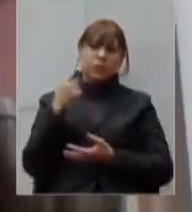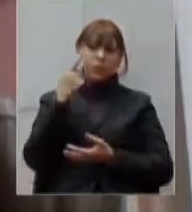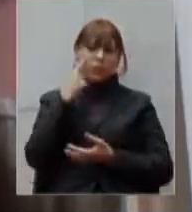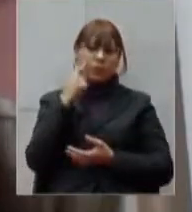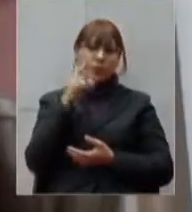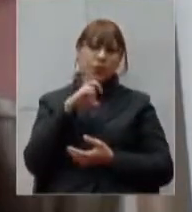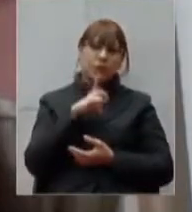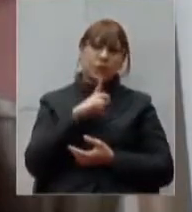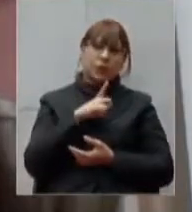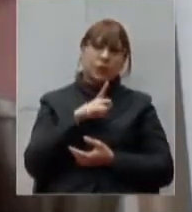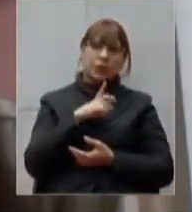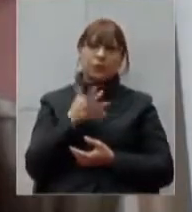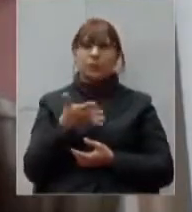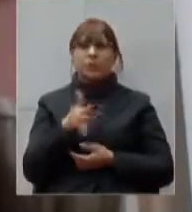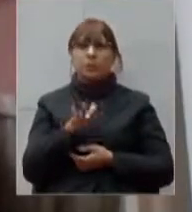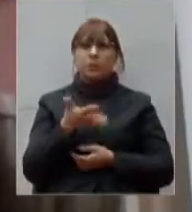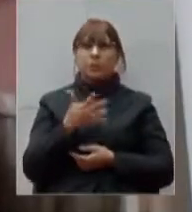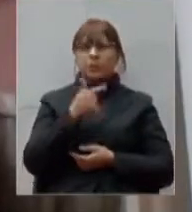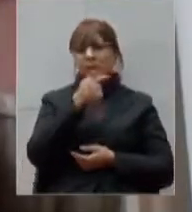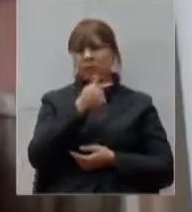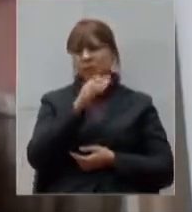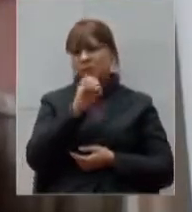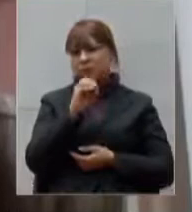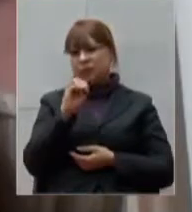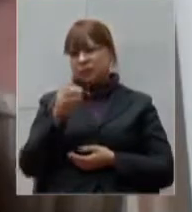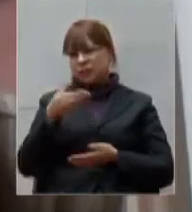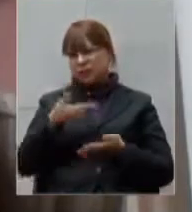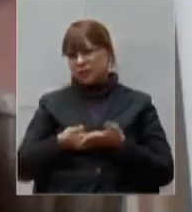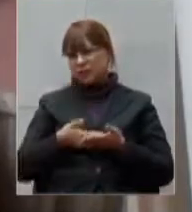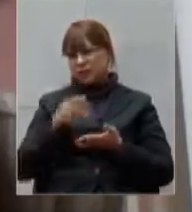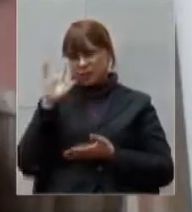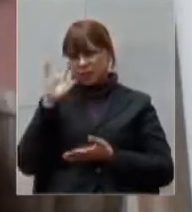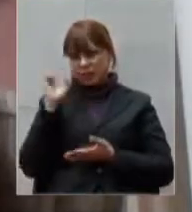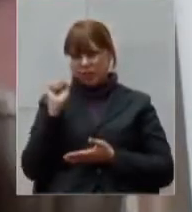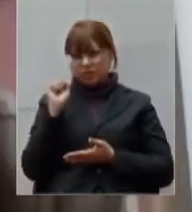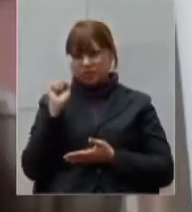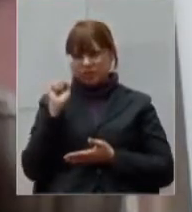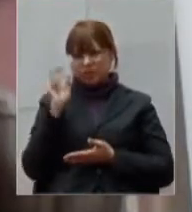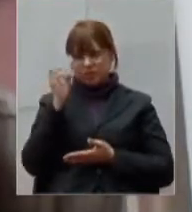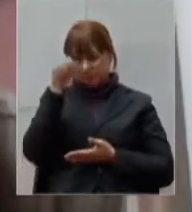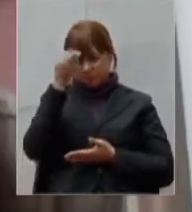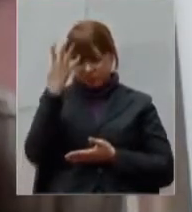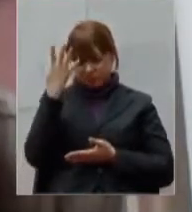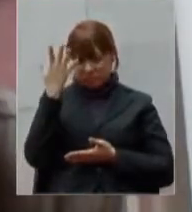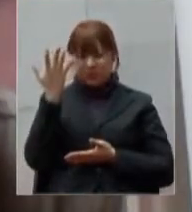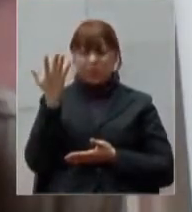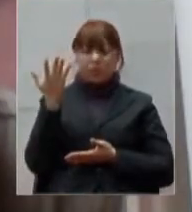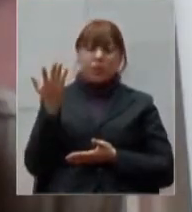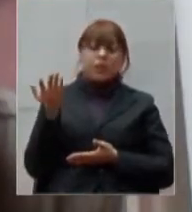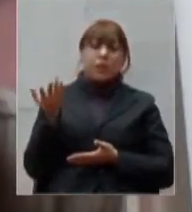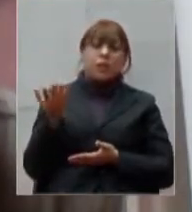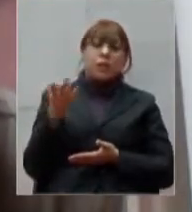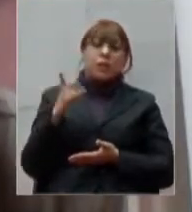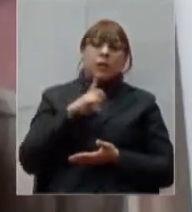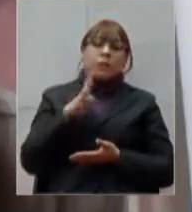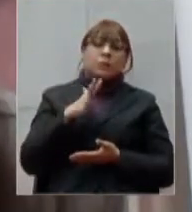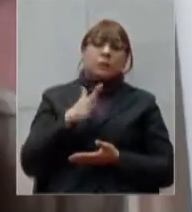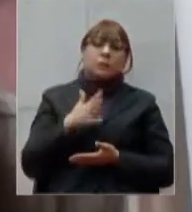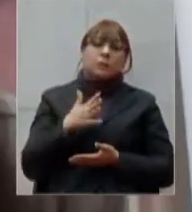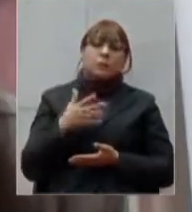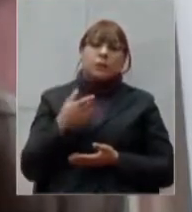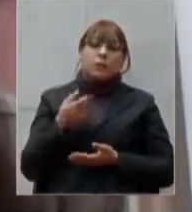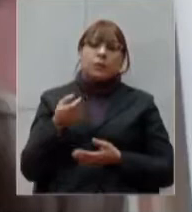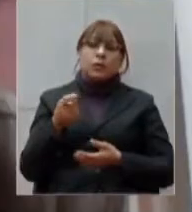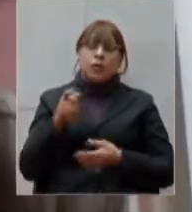mais ou menos uns 700 leitos se não me falha a memória sendo que esses leitos da sua quase totalidade são